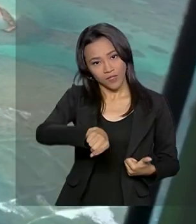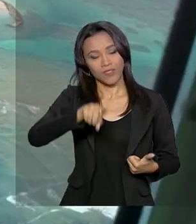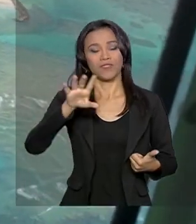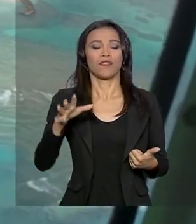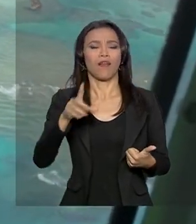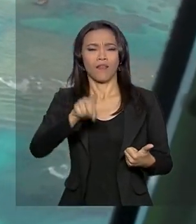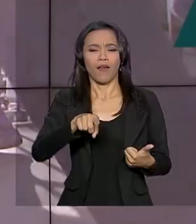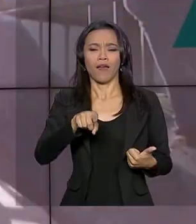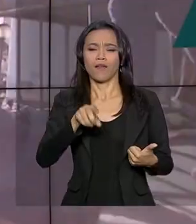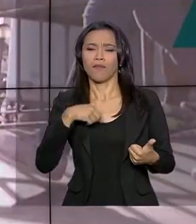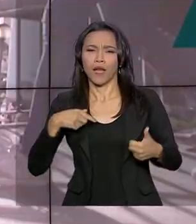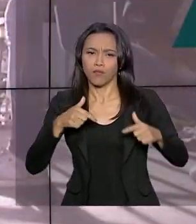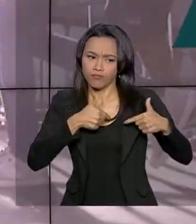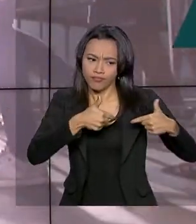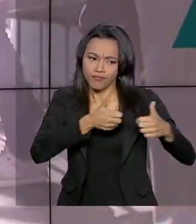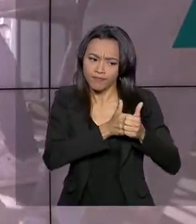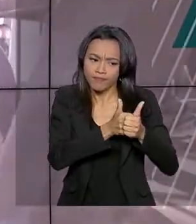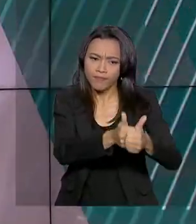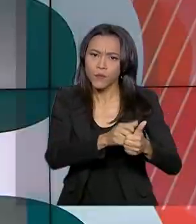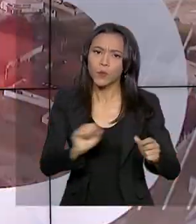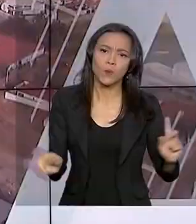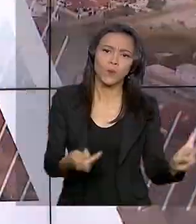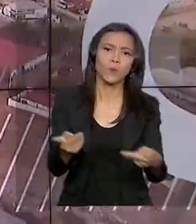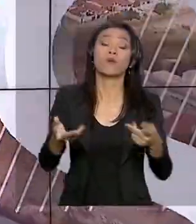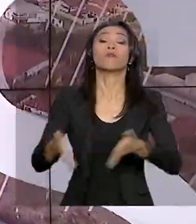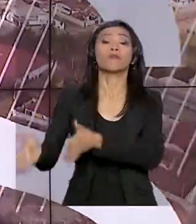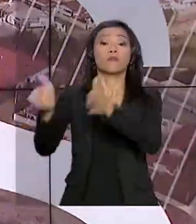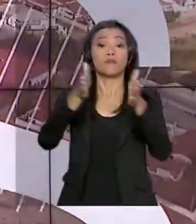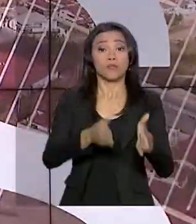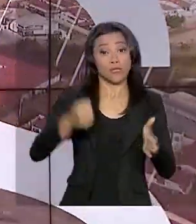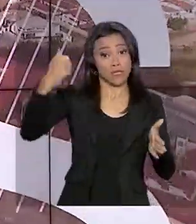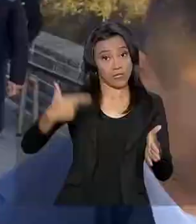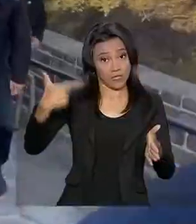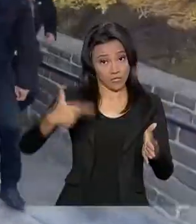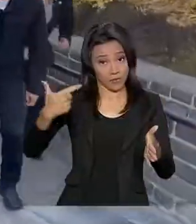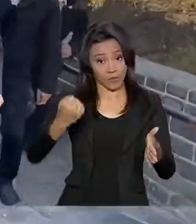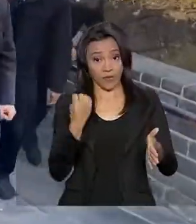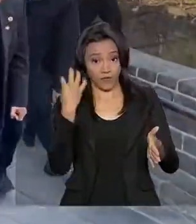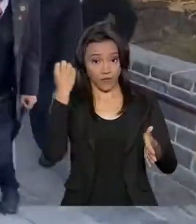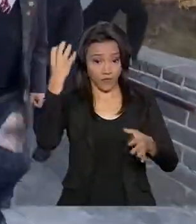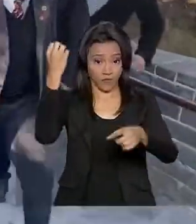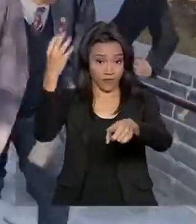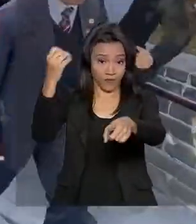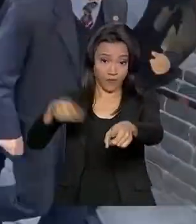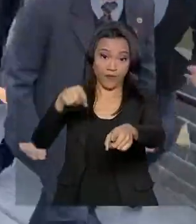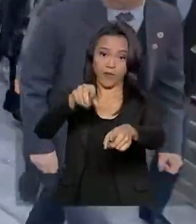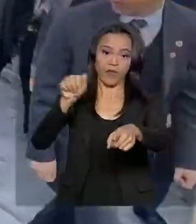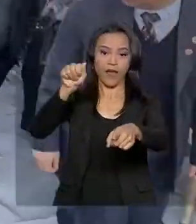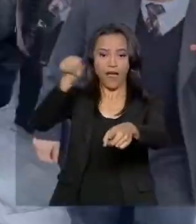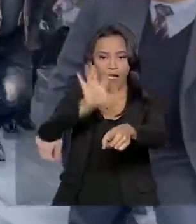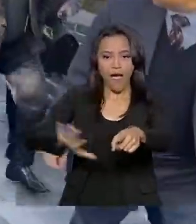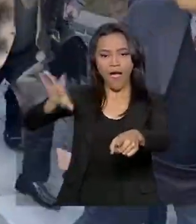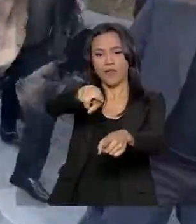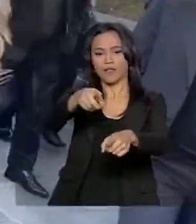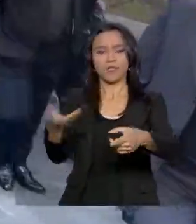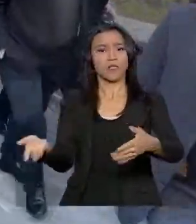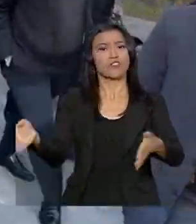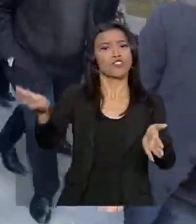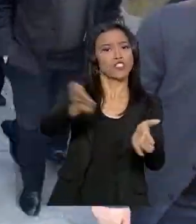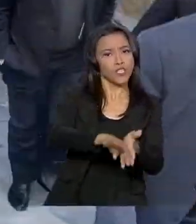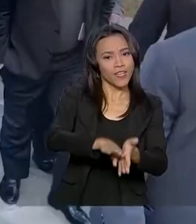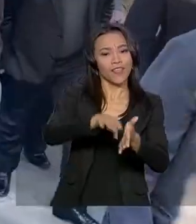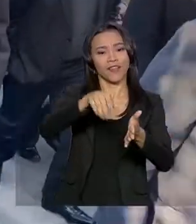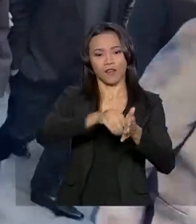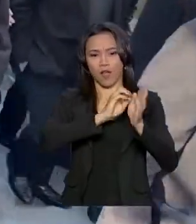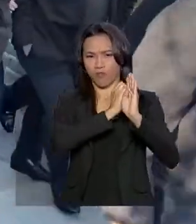acompanhar a situação das praias. Na segunda parte da viagem à Ásia, presidente Jair Bolsonaro chega a Pequim, visita